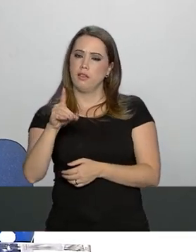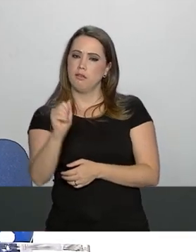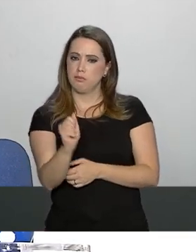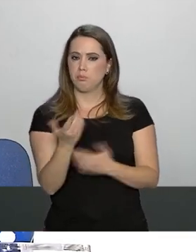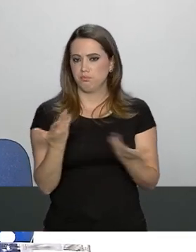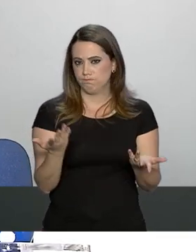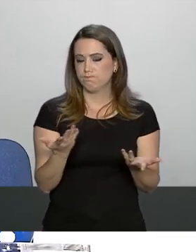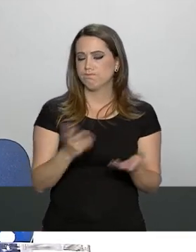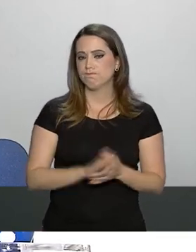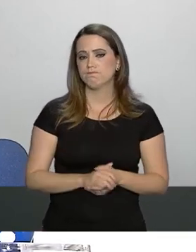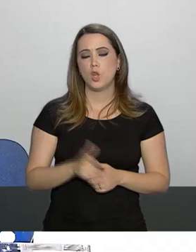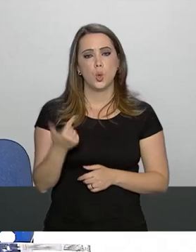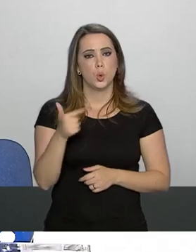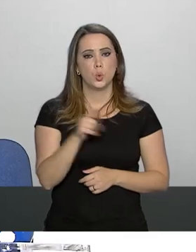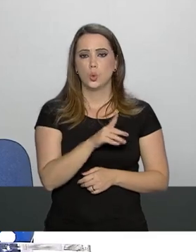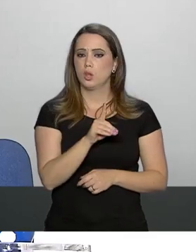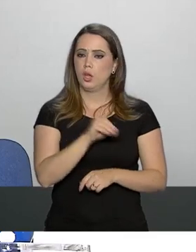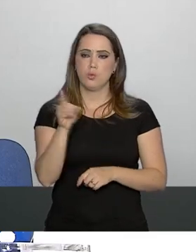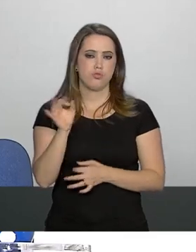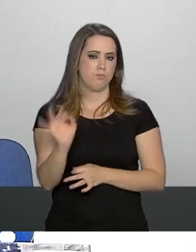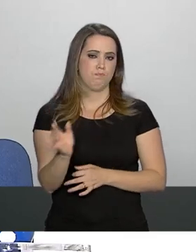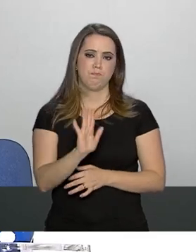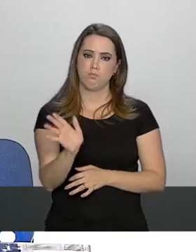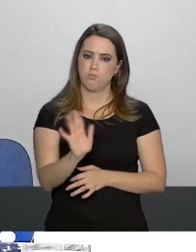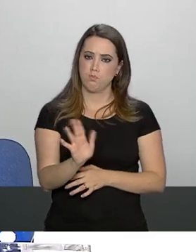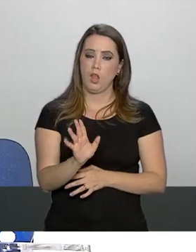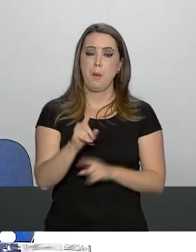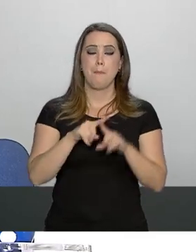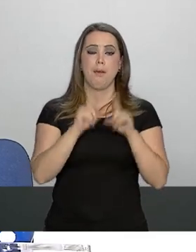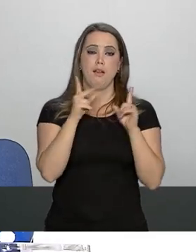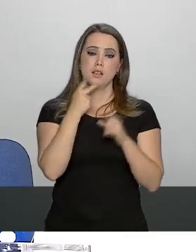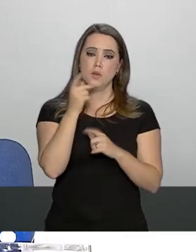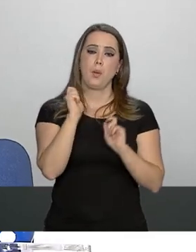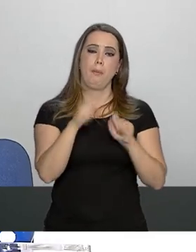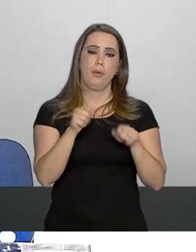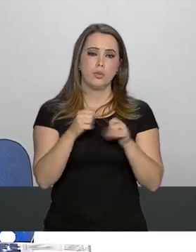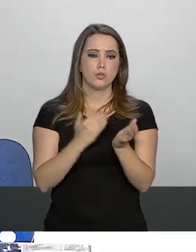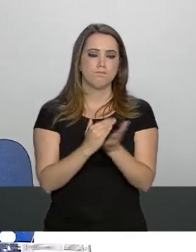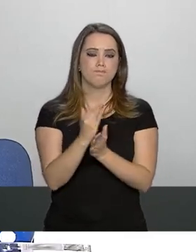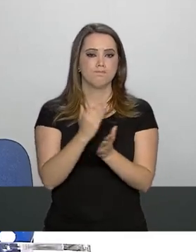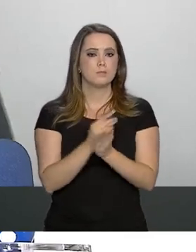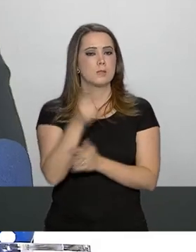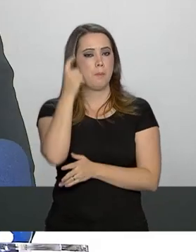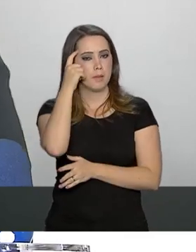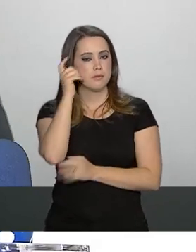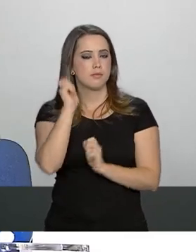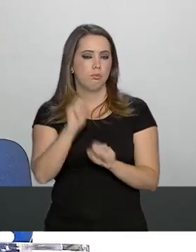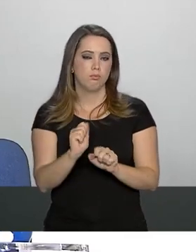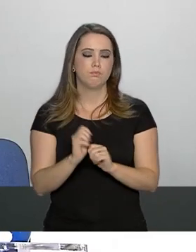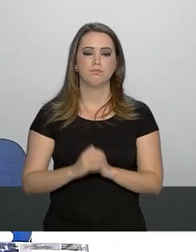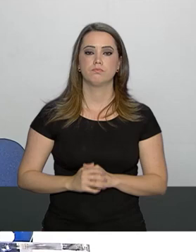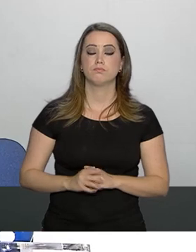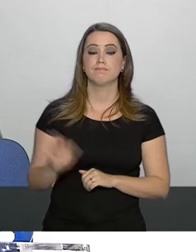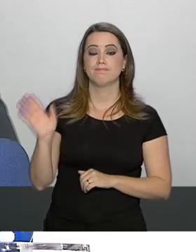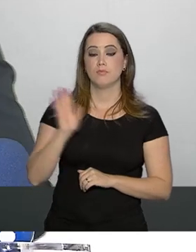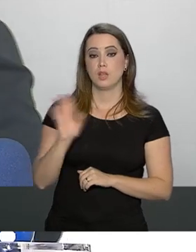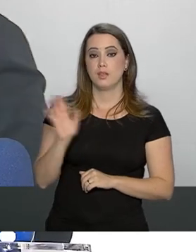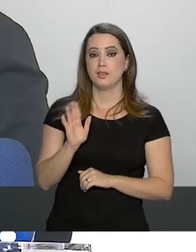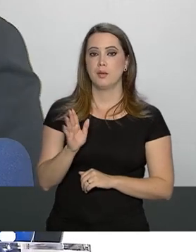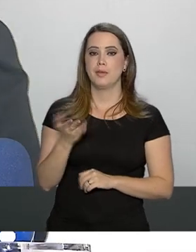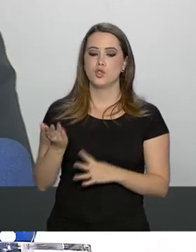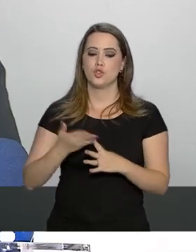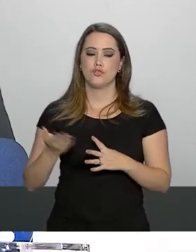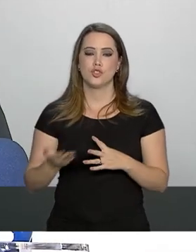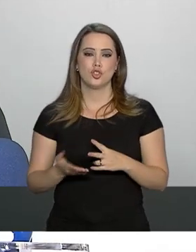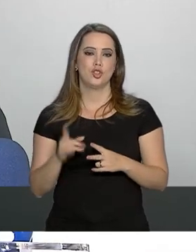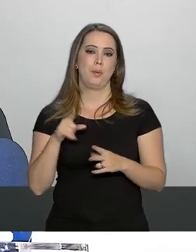Ainda não está confirmado o quanto mas comentou-se sim a possibilidade. Porta-voz também parcelando a minha pergunta